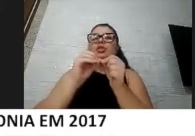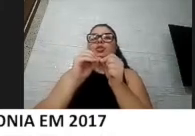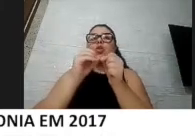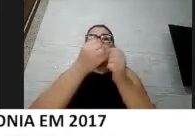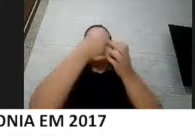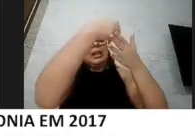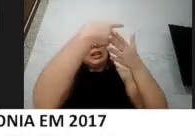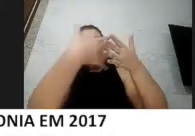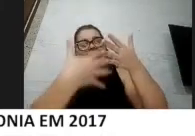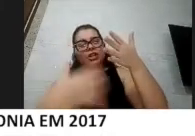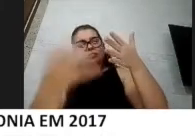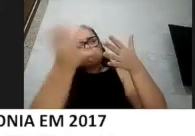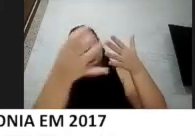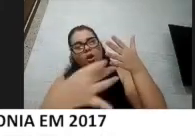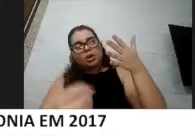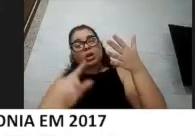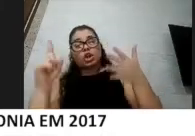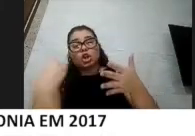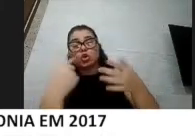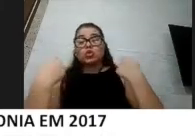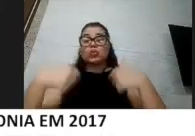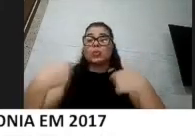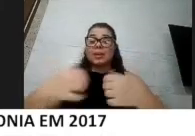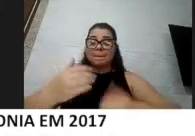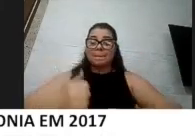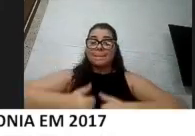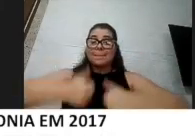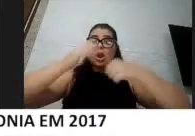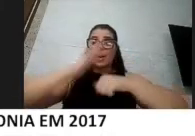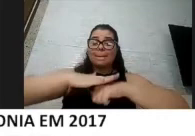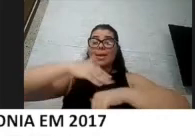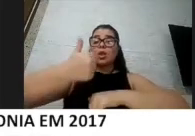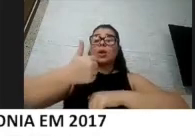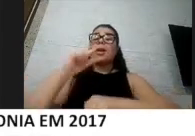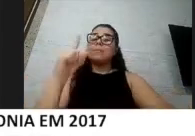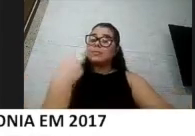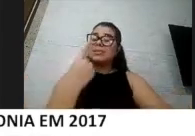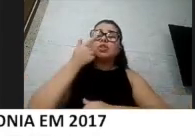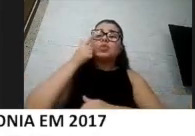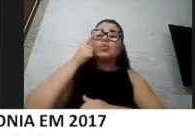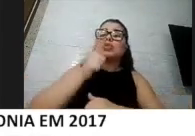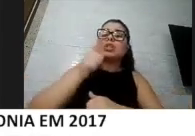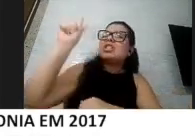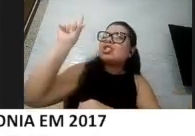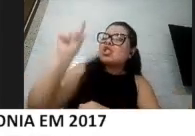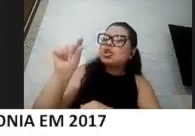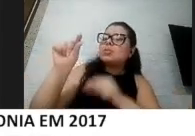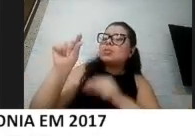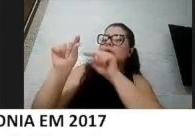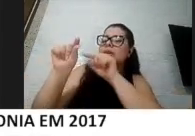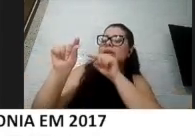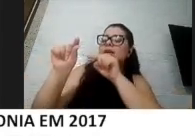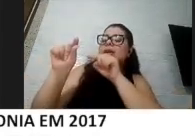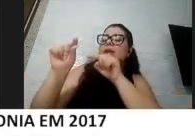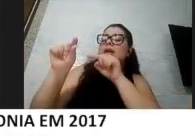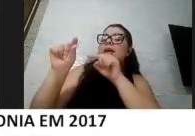aspectos que a gente precisa melhorar justamente para que a gente consiga diminuir esse percentual de